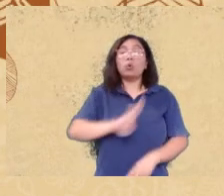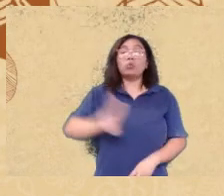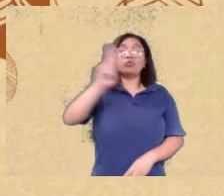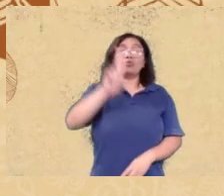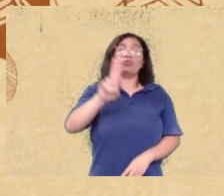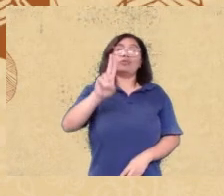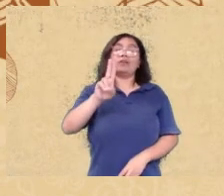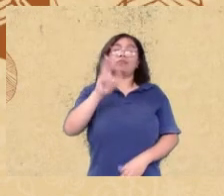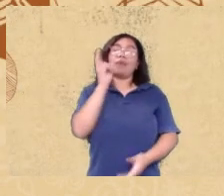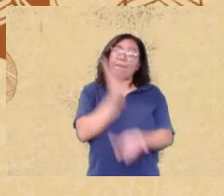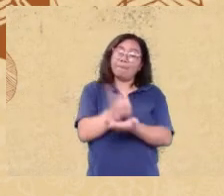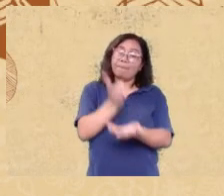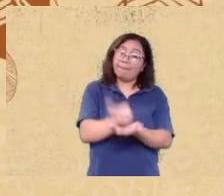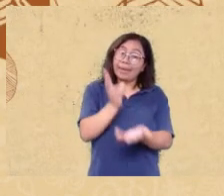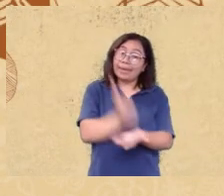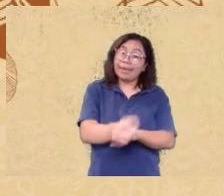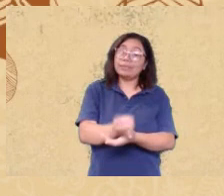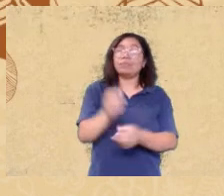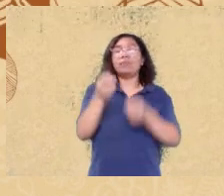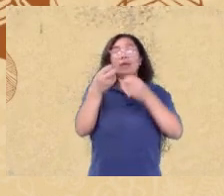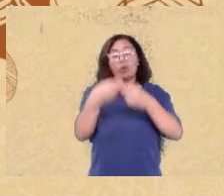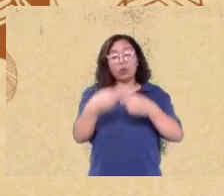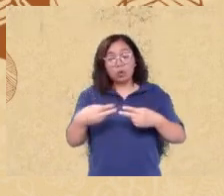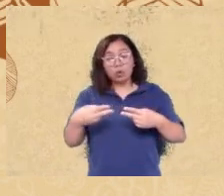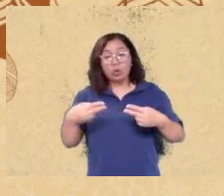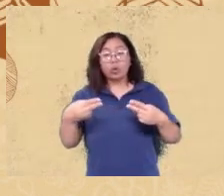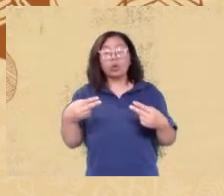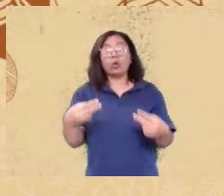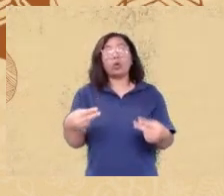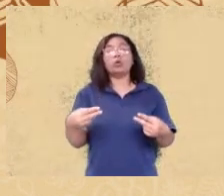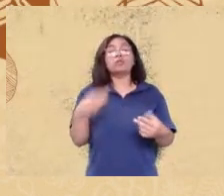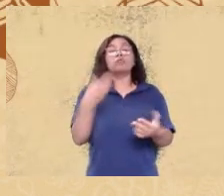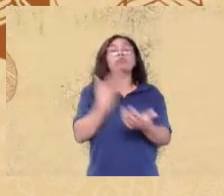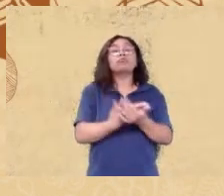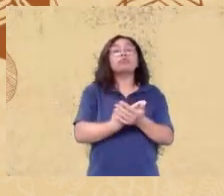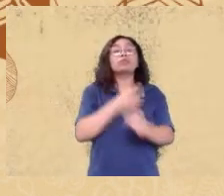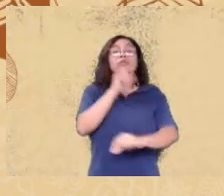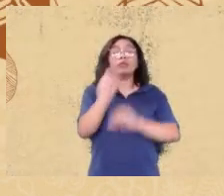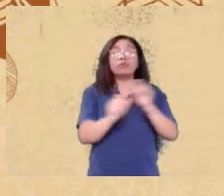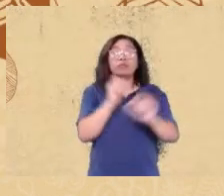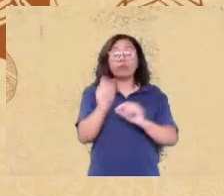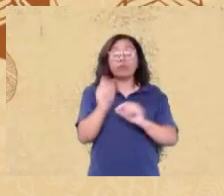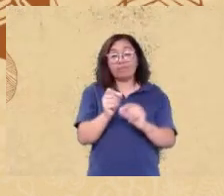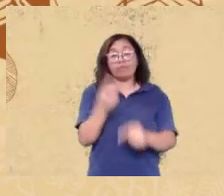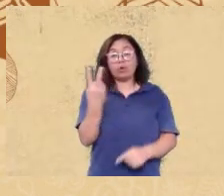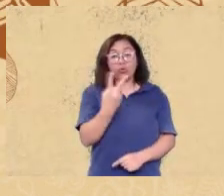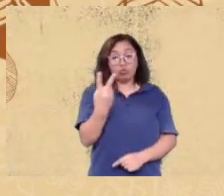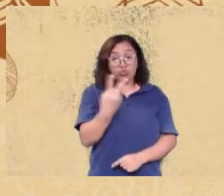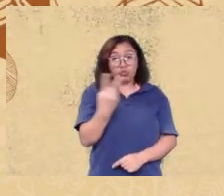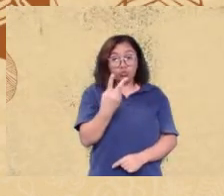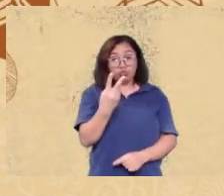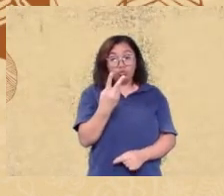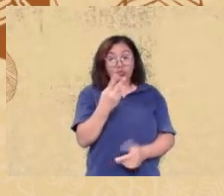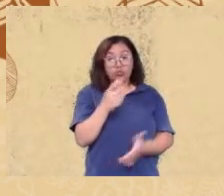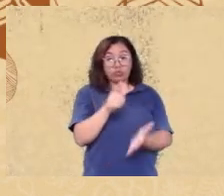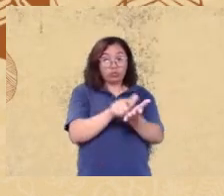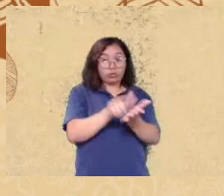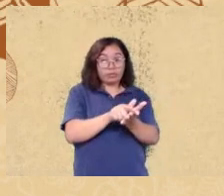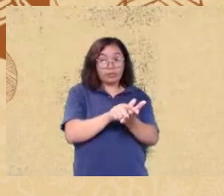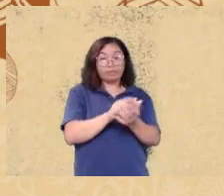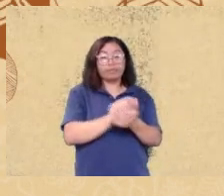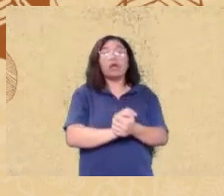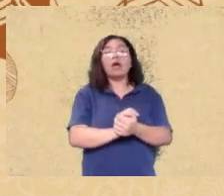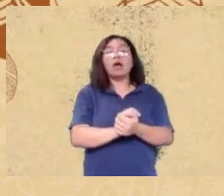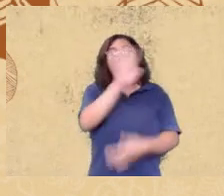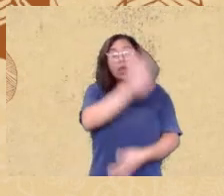Franklin e Fulani fizeram um segundo estudo com duas listas uma lista universal então igual para todo mundo que